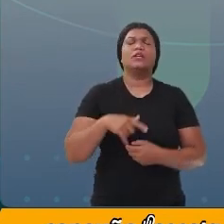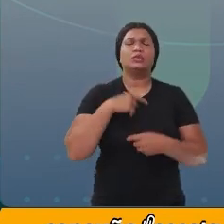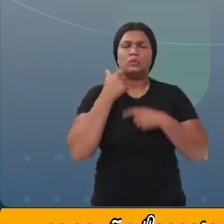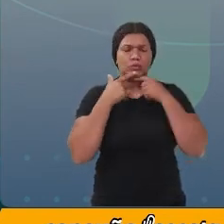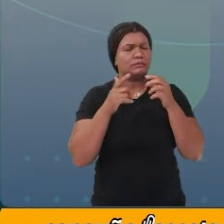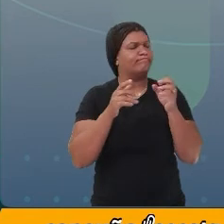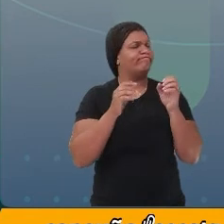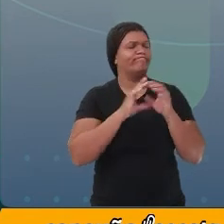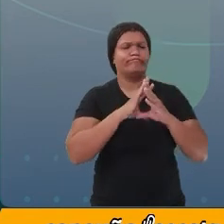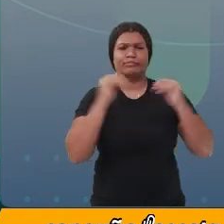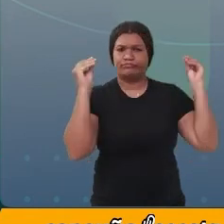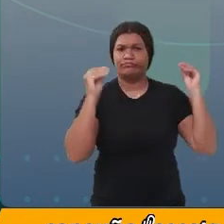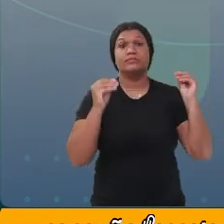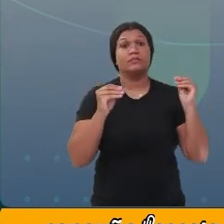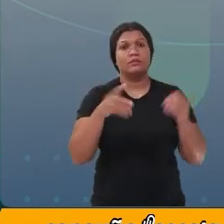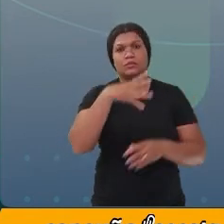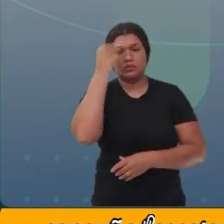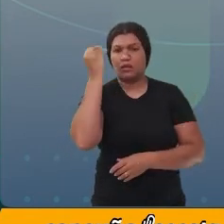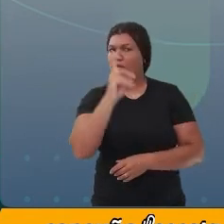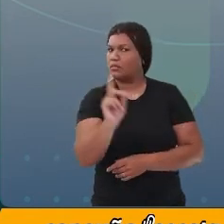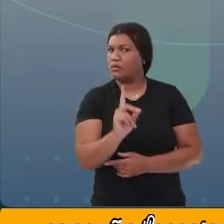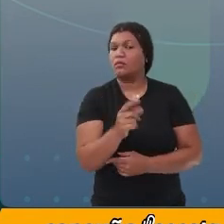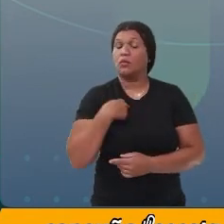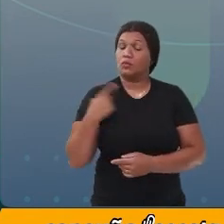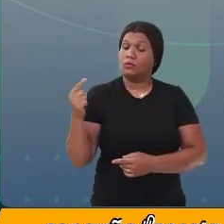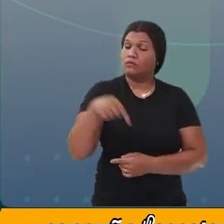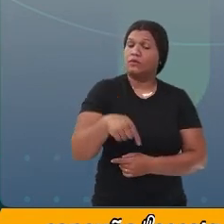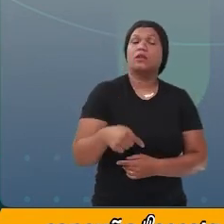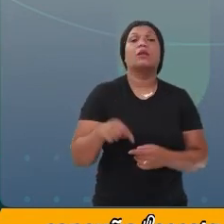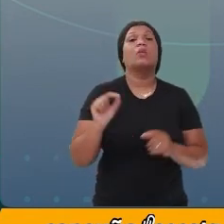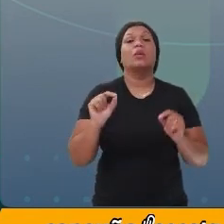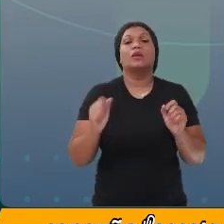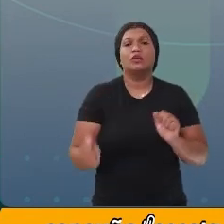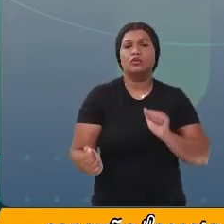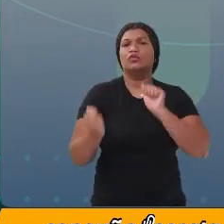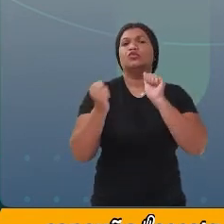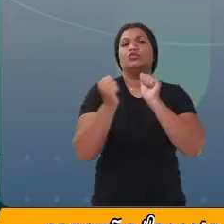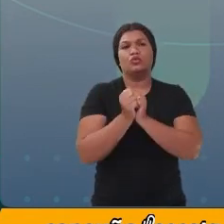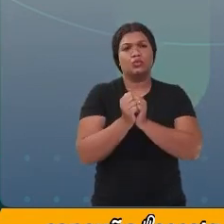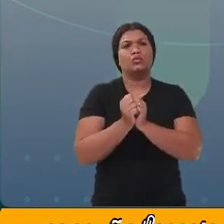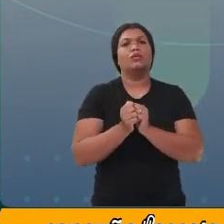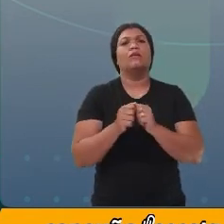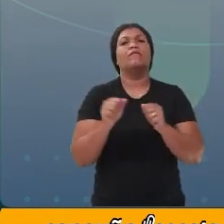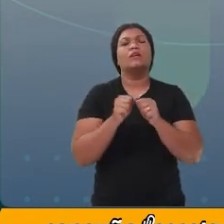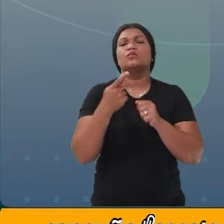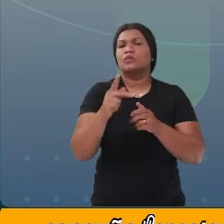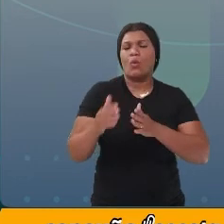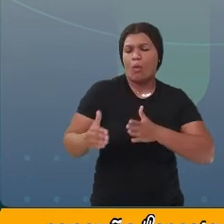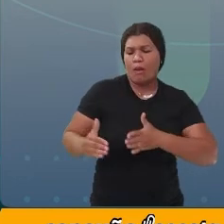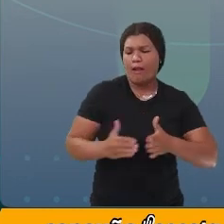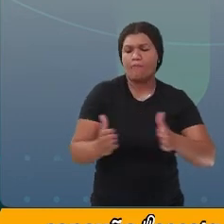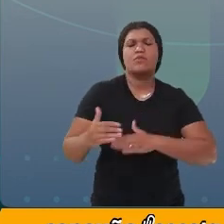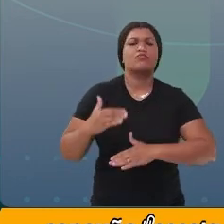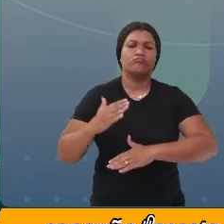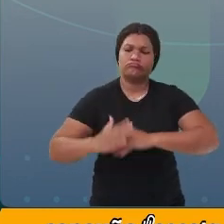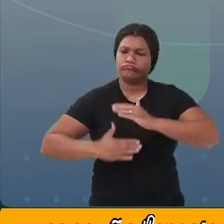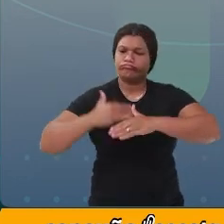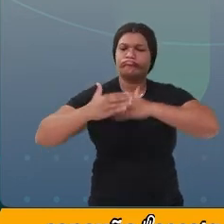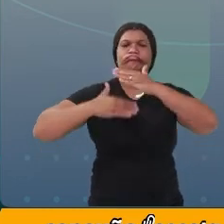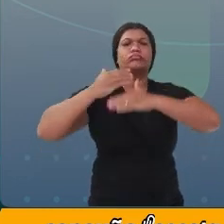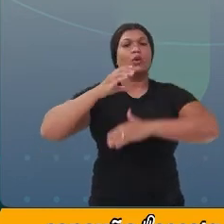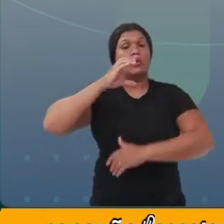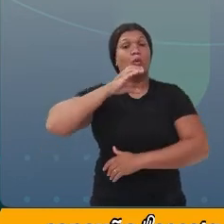de letra. E não se esqueça, nós estamos aqui juntos para tornar o seu caminho rumo à construção do